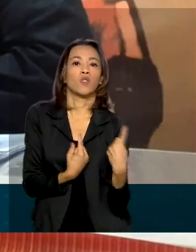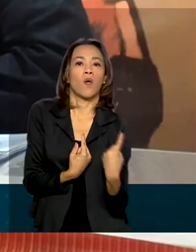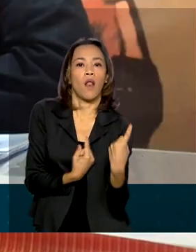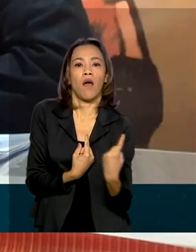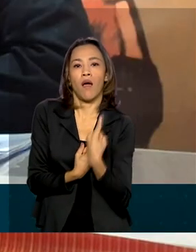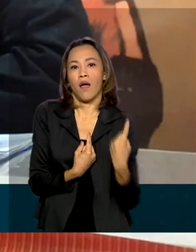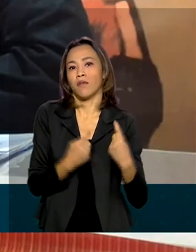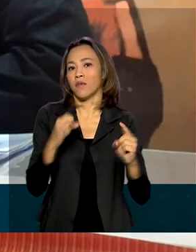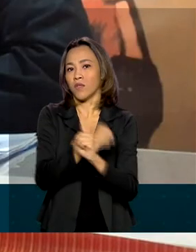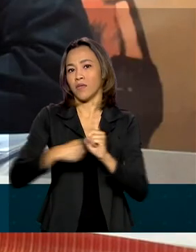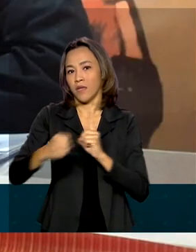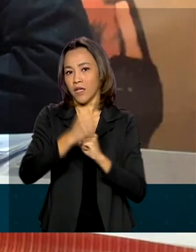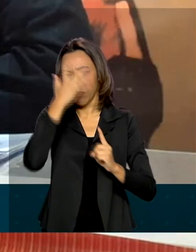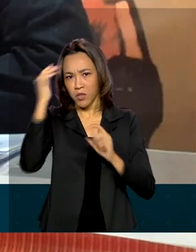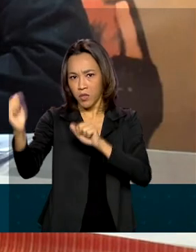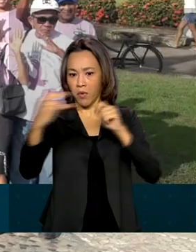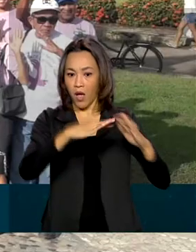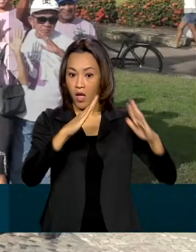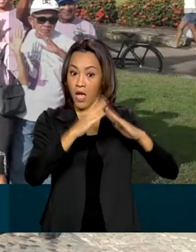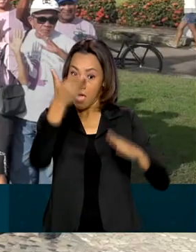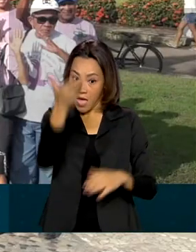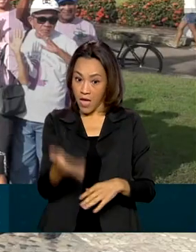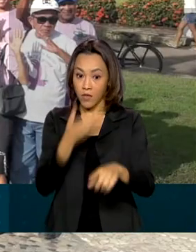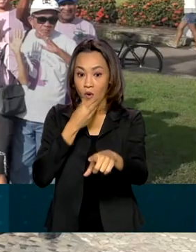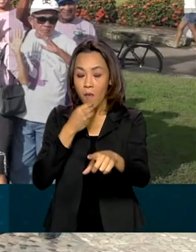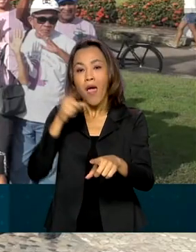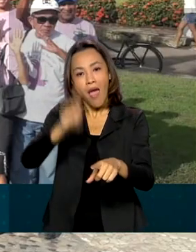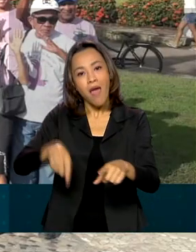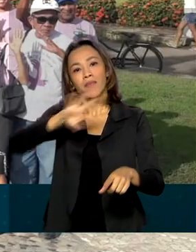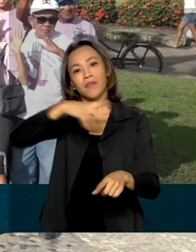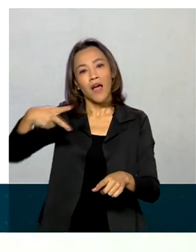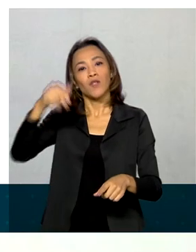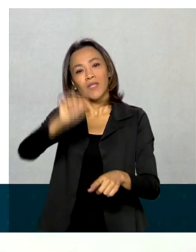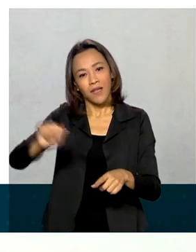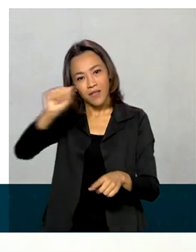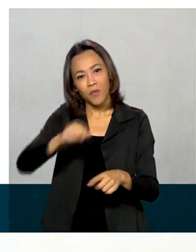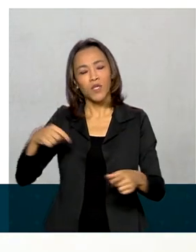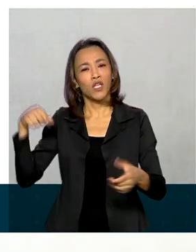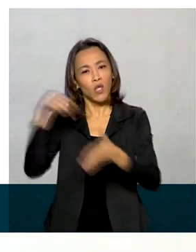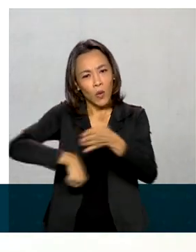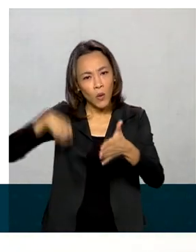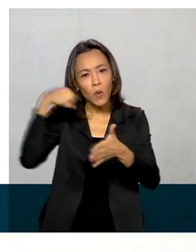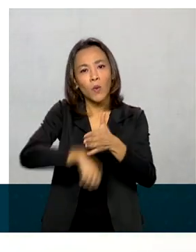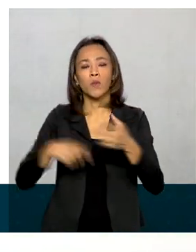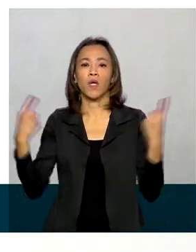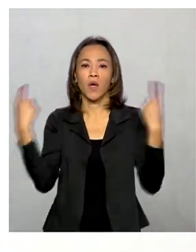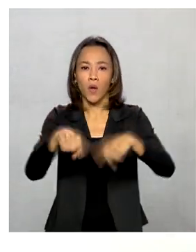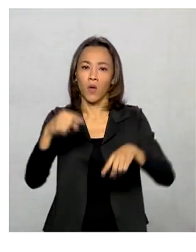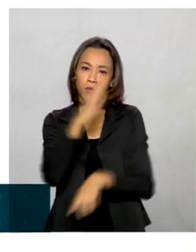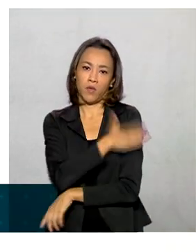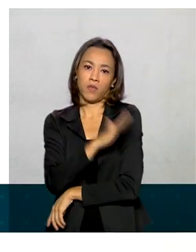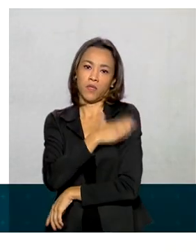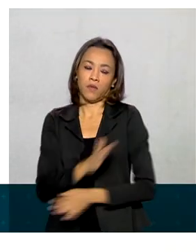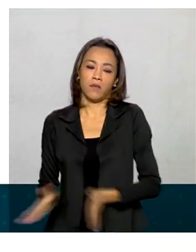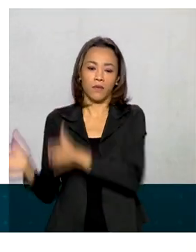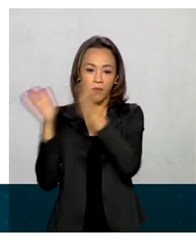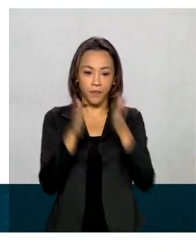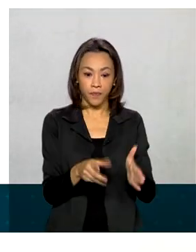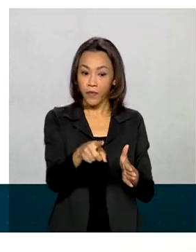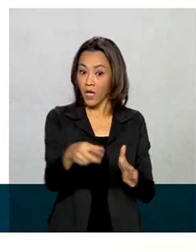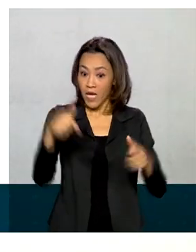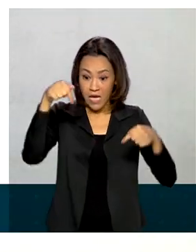Hoje, Edmilson está à frente de uma associação que luta contra o preconceito. Este ano, não podemos fazer grandes